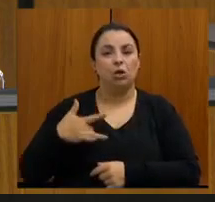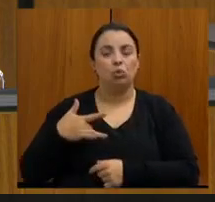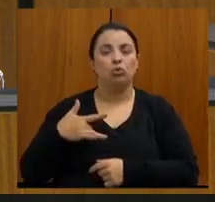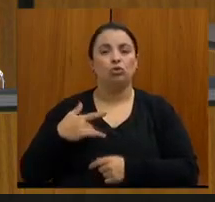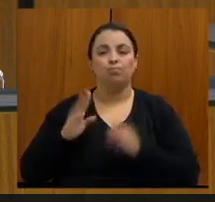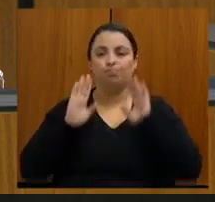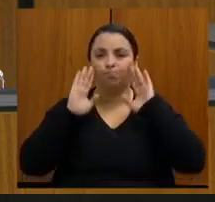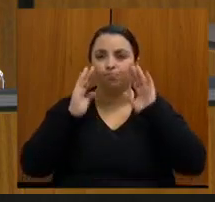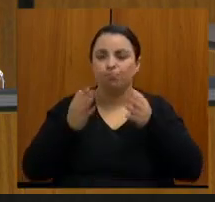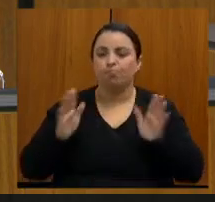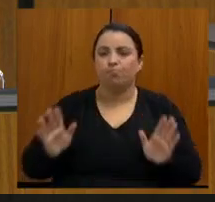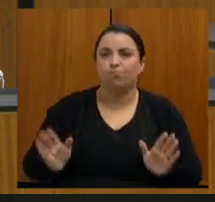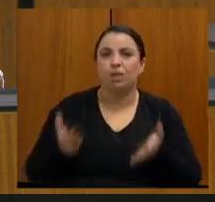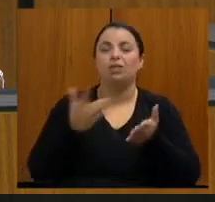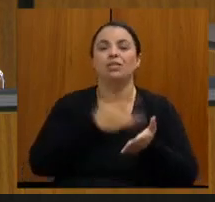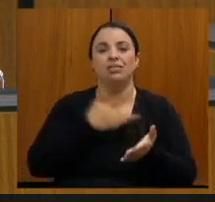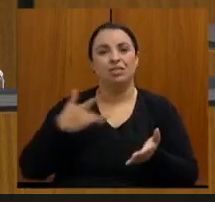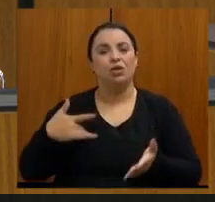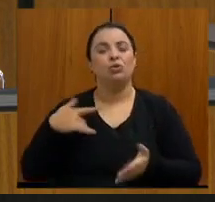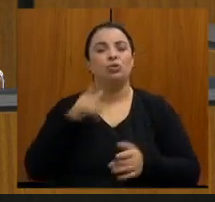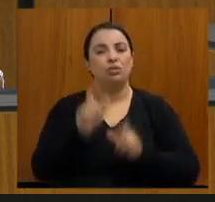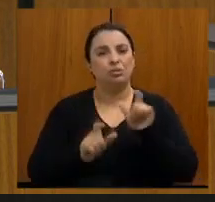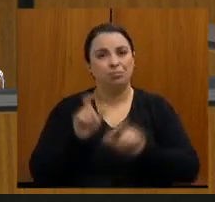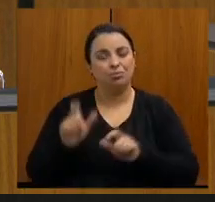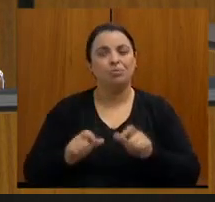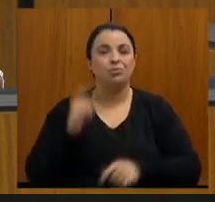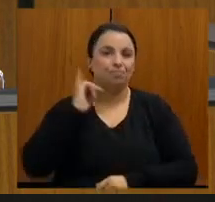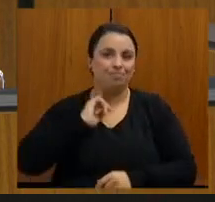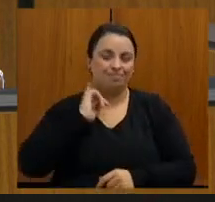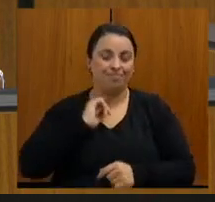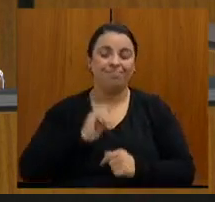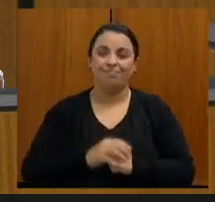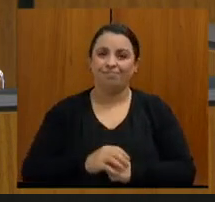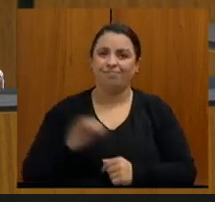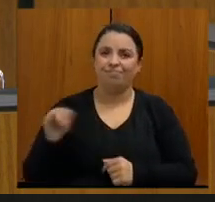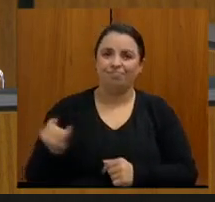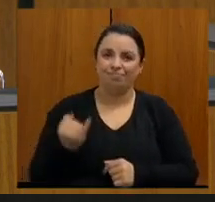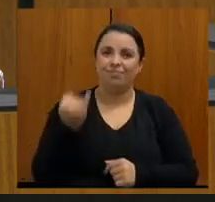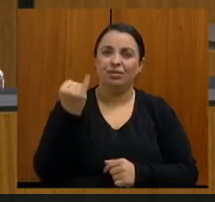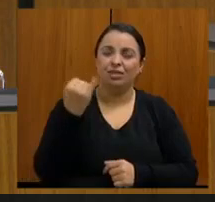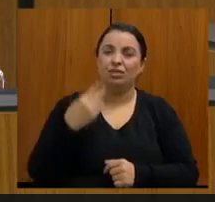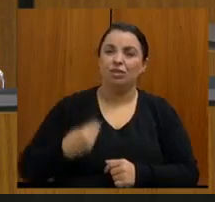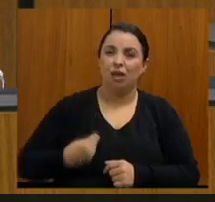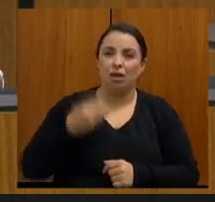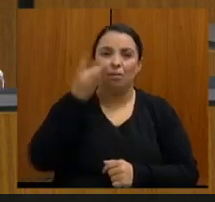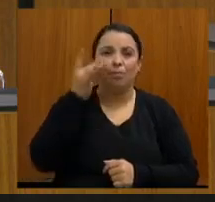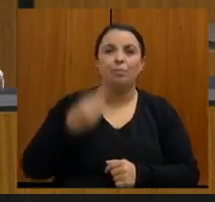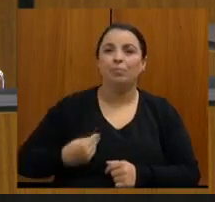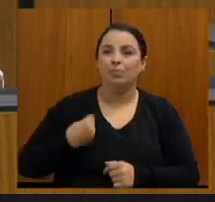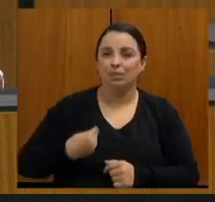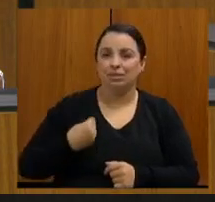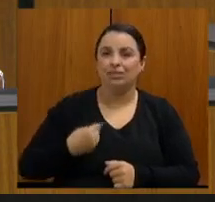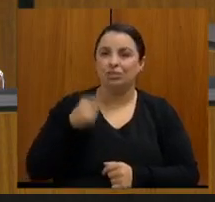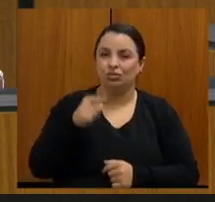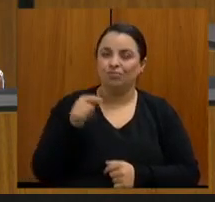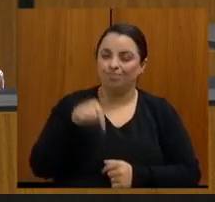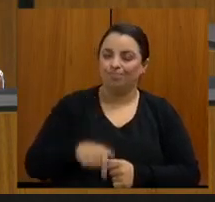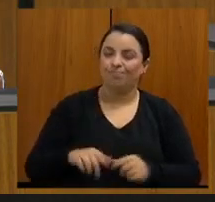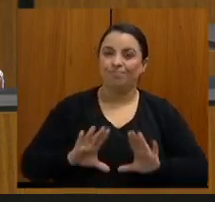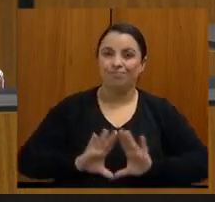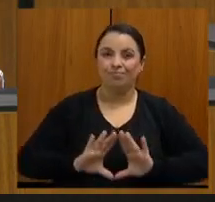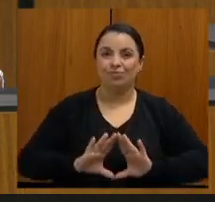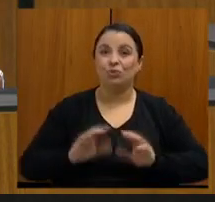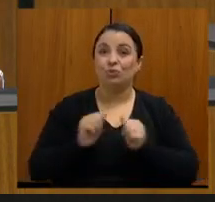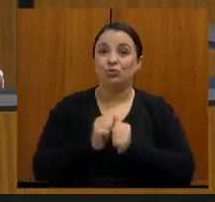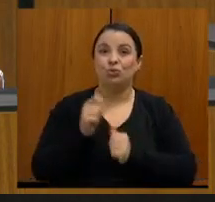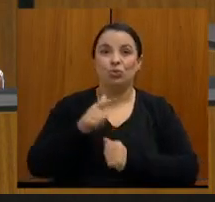cidadãos de Minas Gerais. É muito importante a presença de vocês nesta casa, junto com